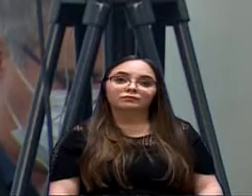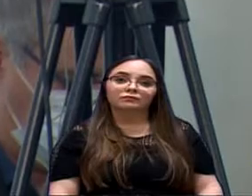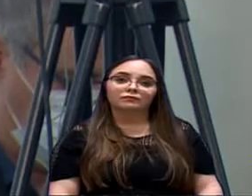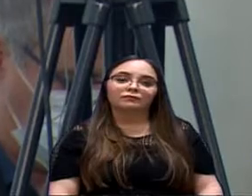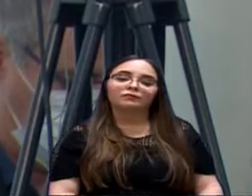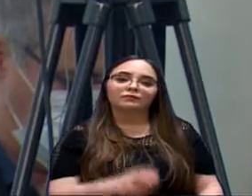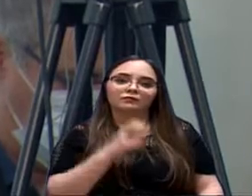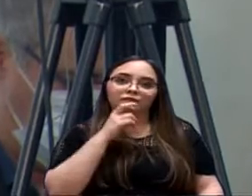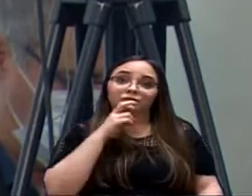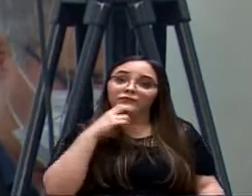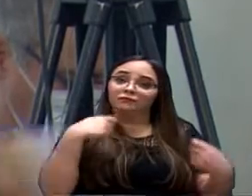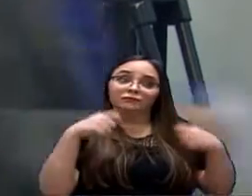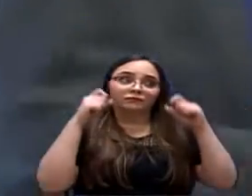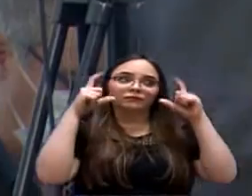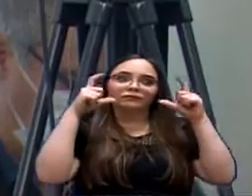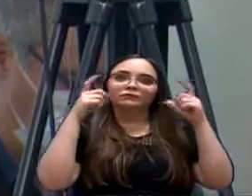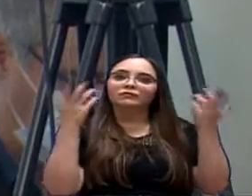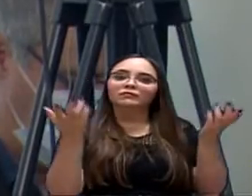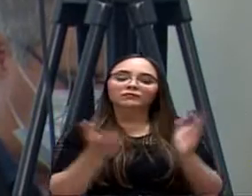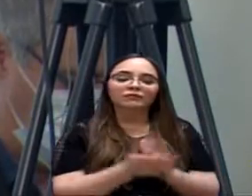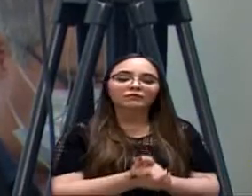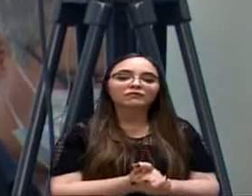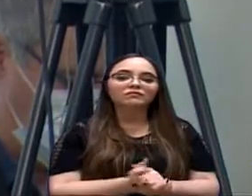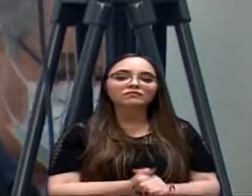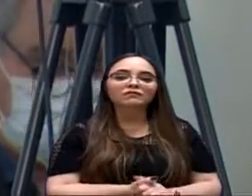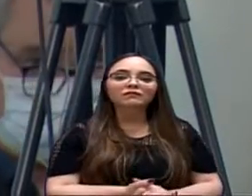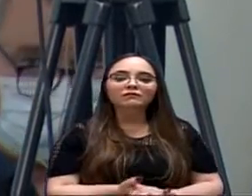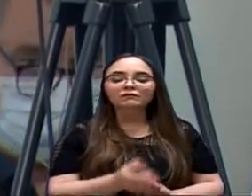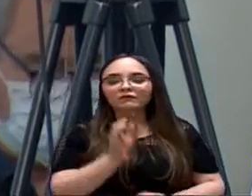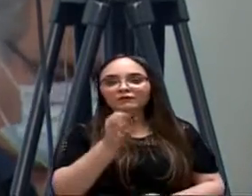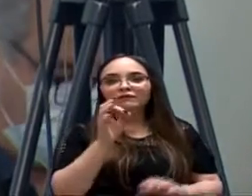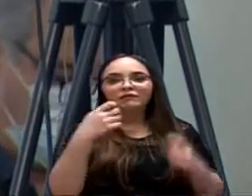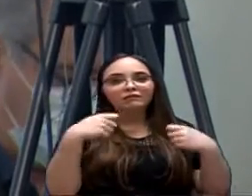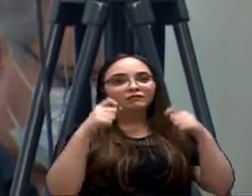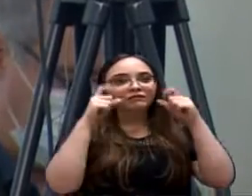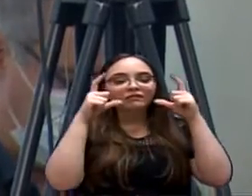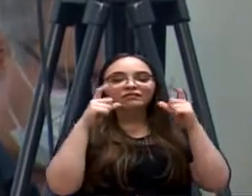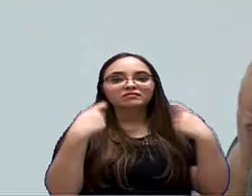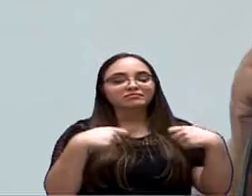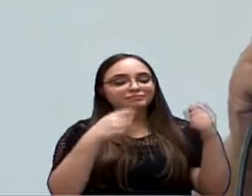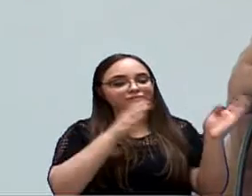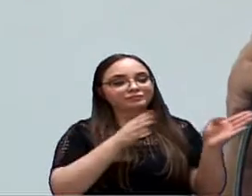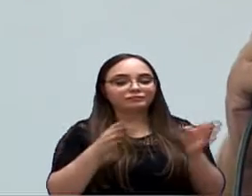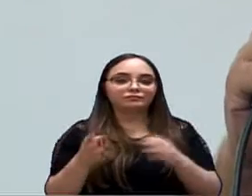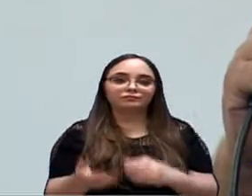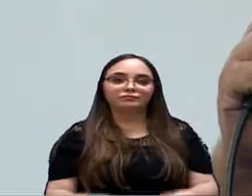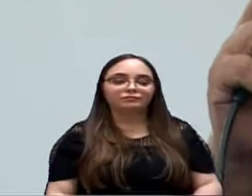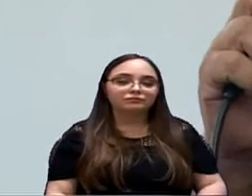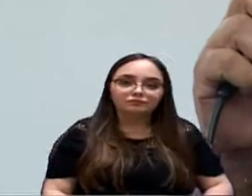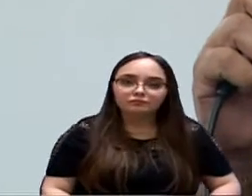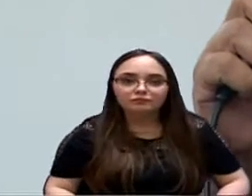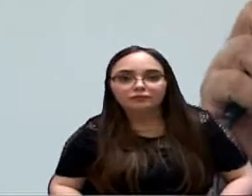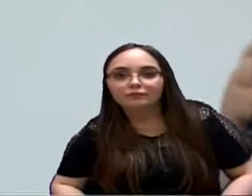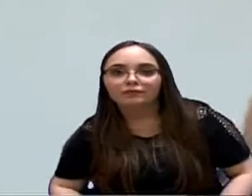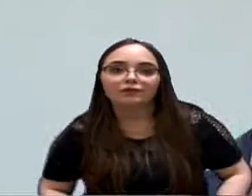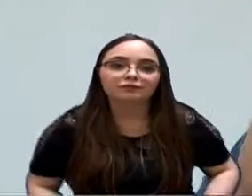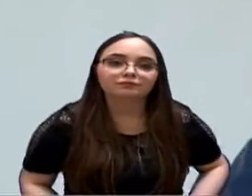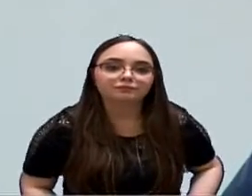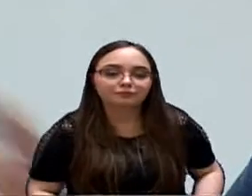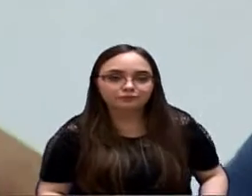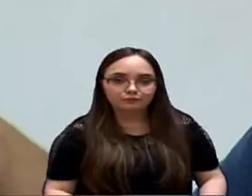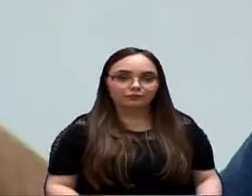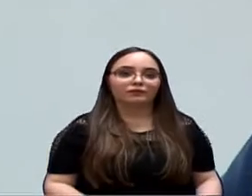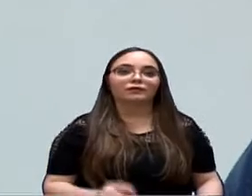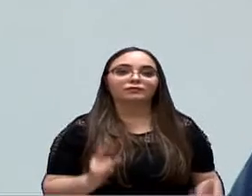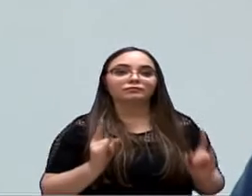A Sorocaba tem que acordar para dizer isso. É exatamente o que eu Tem que ter planejamento também, é, Vitão? Um monte de prédio lá e depois não